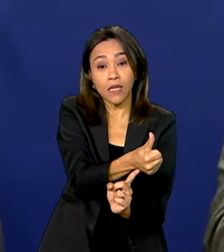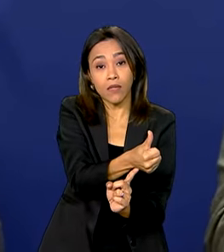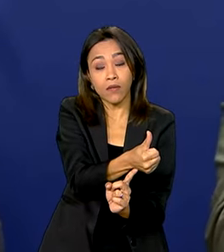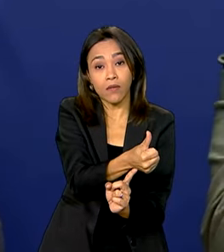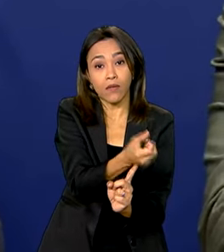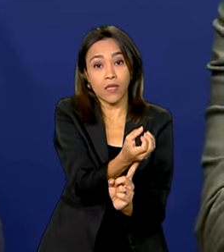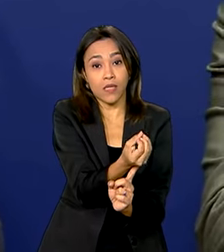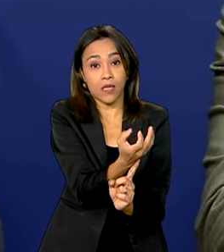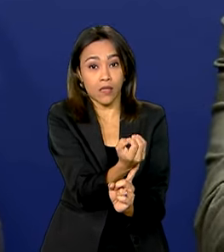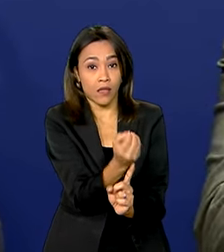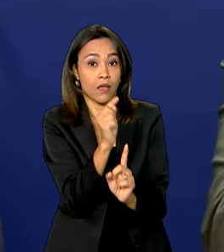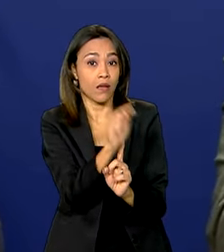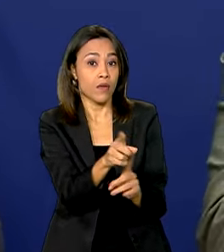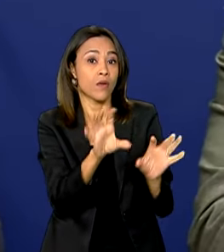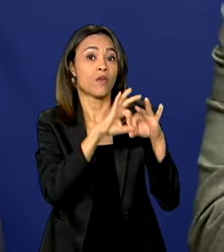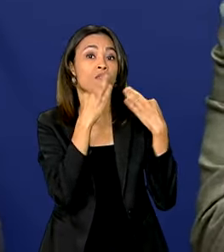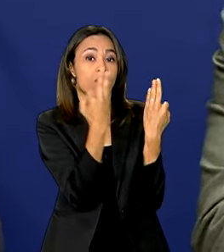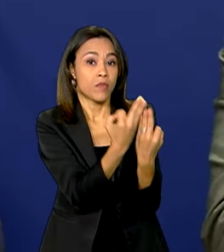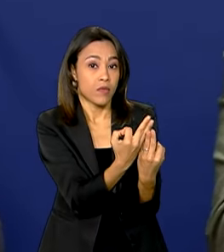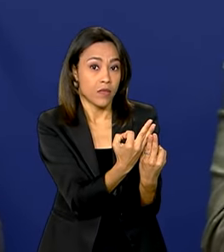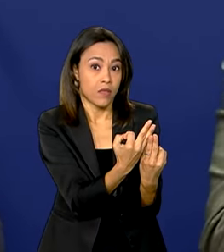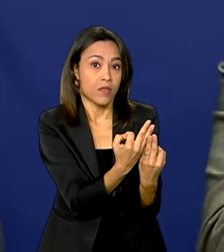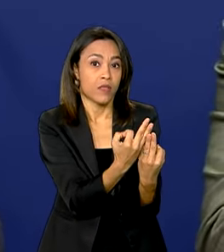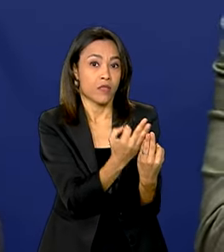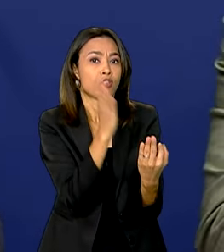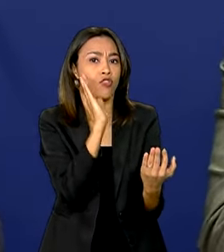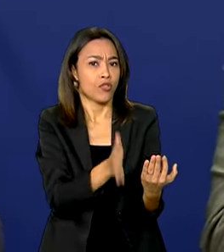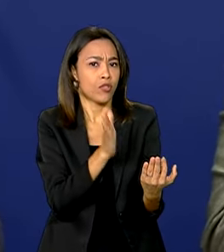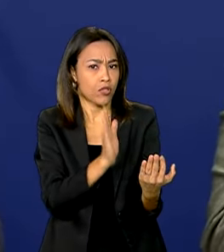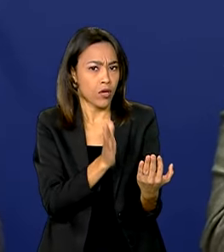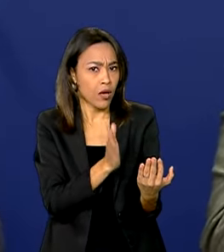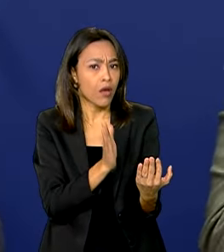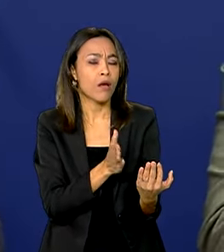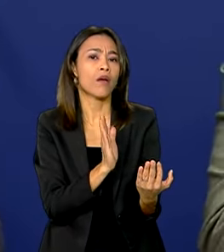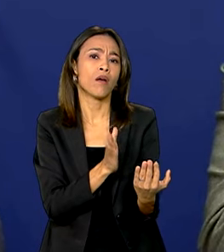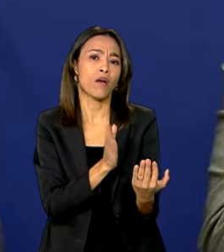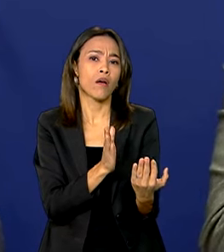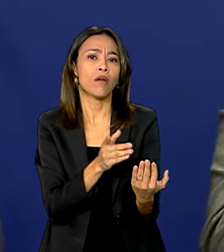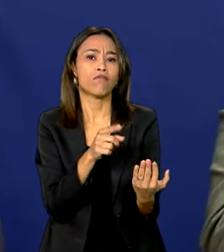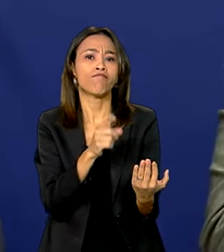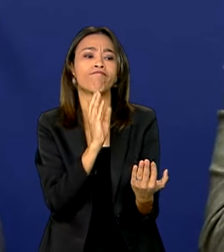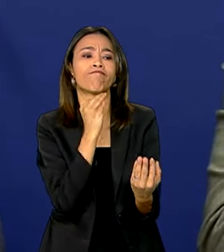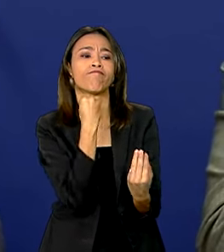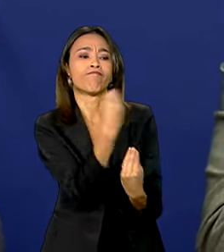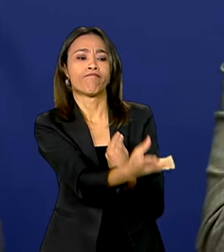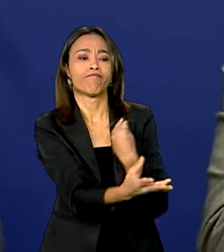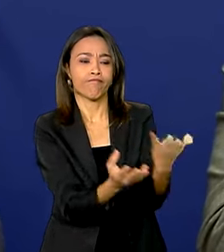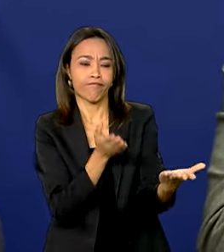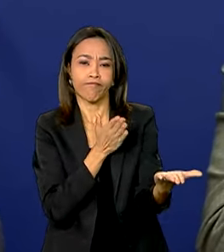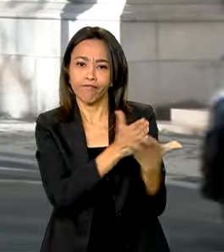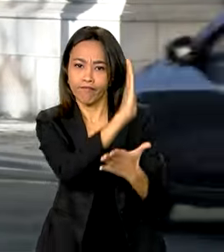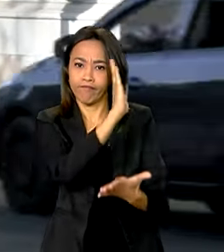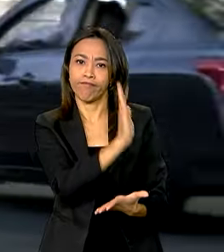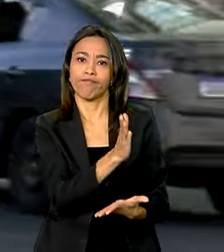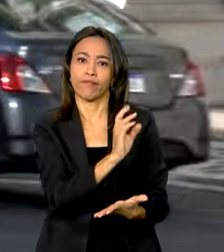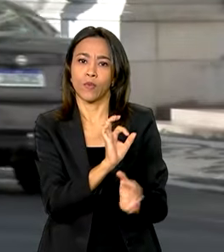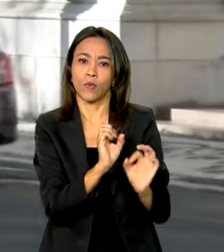famílias que já tiveram o seu benefício validado.